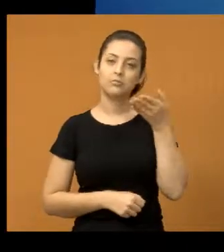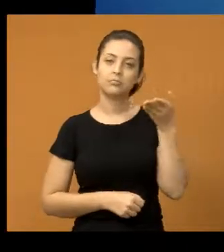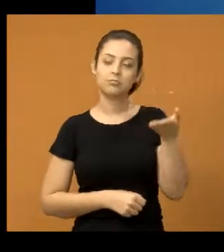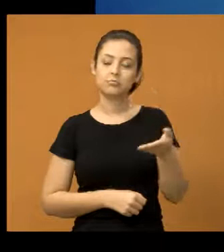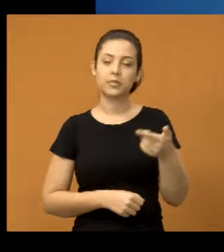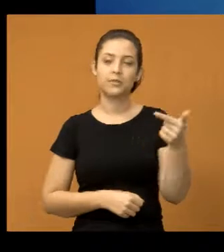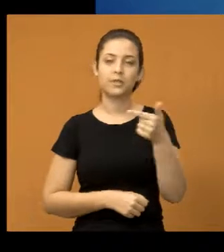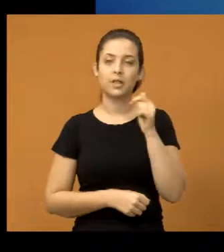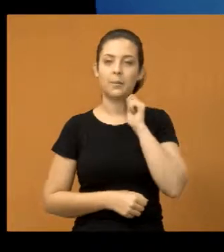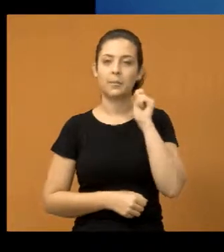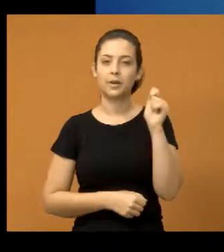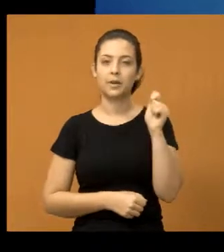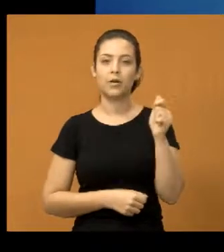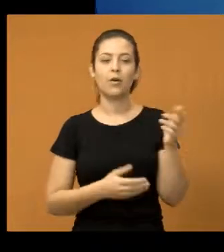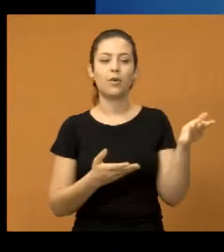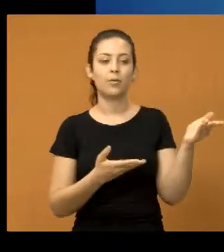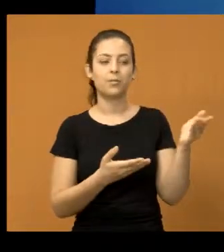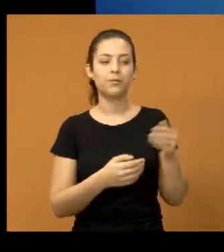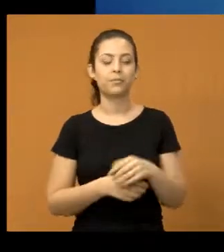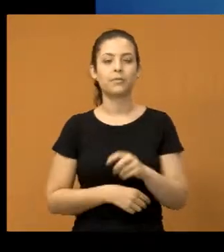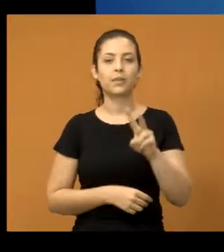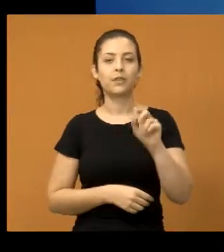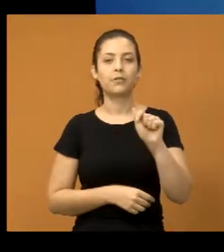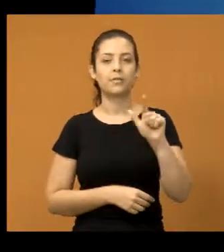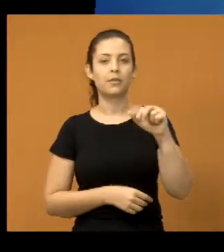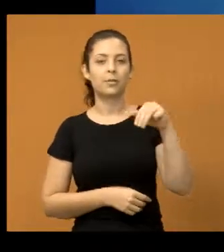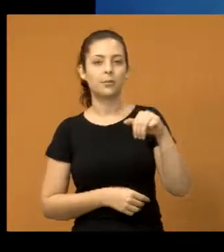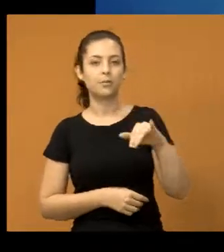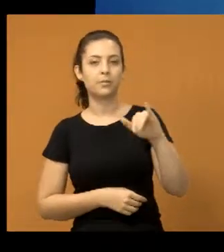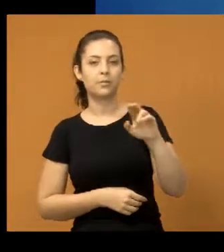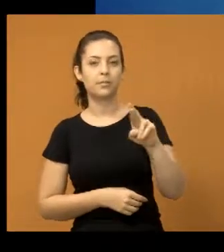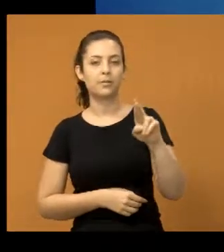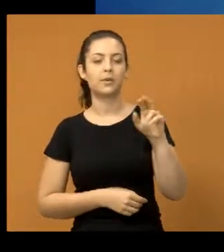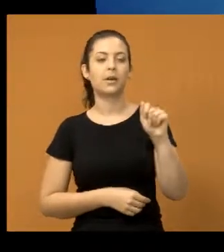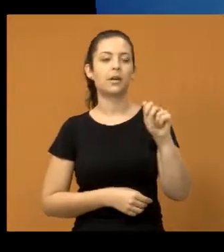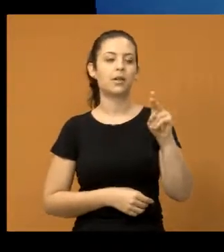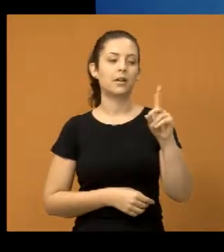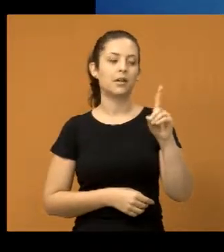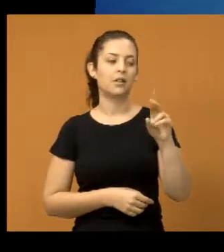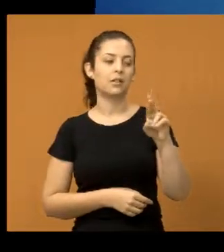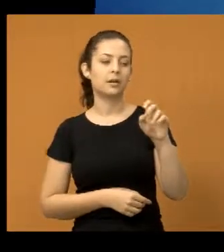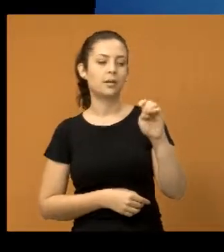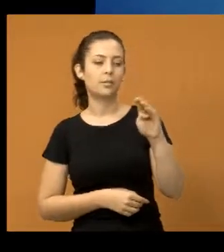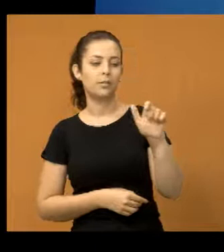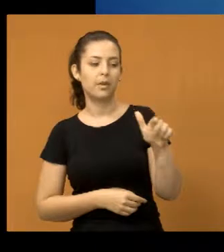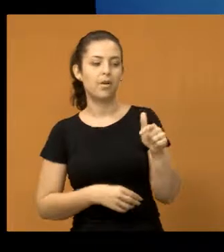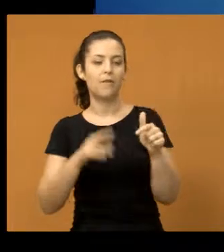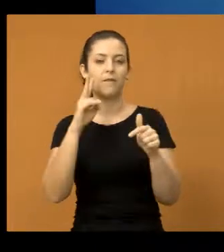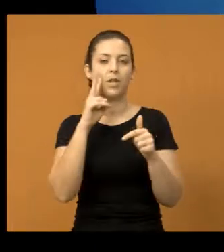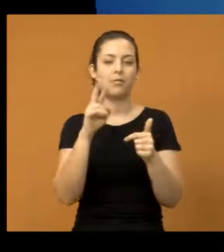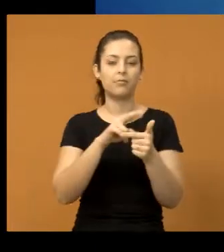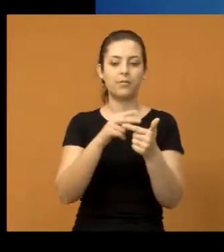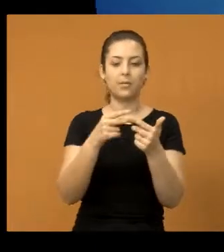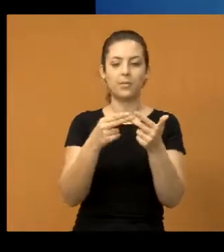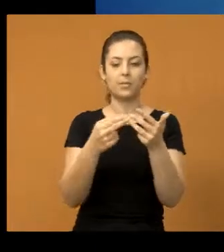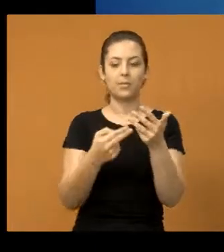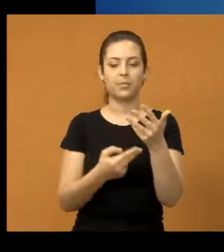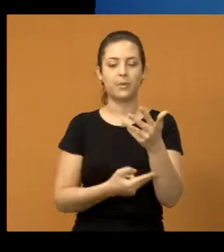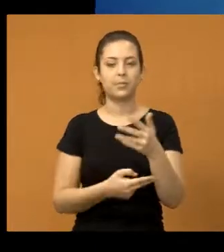pelo 22 de abril, onde passou lá o vereador Valmir, o Abelino de Madureiro, o Adébal Sodré, teve também